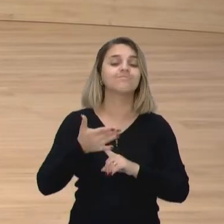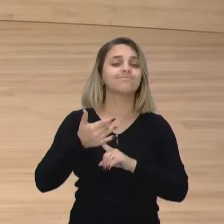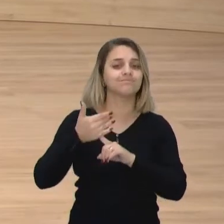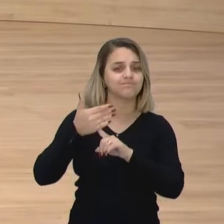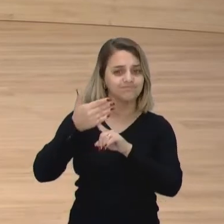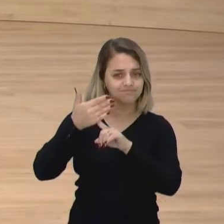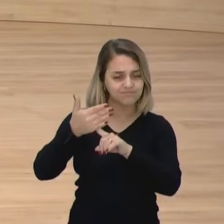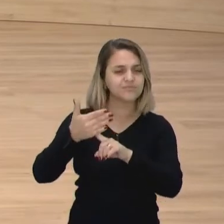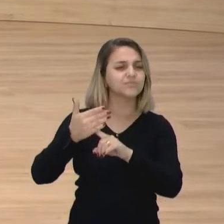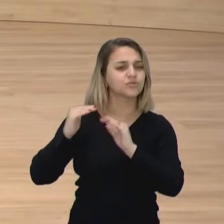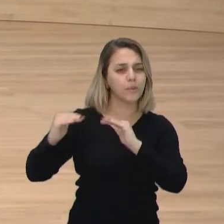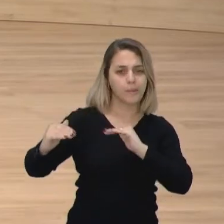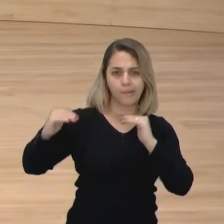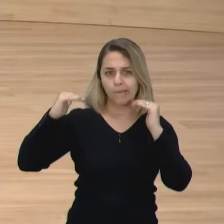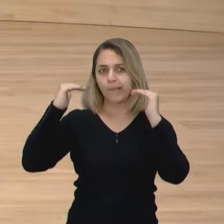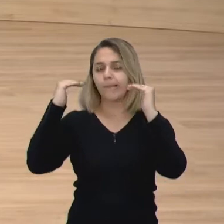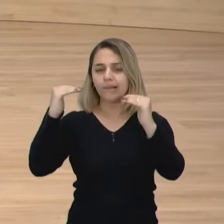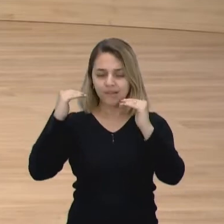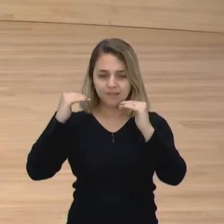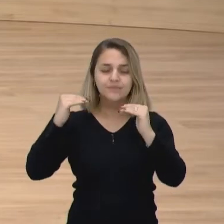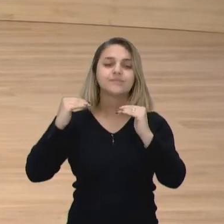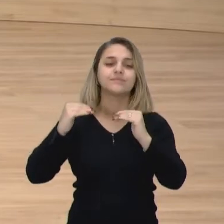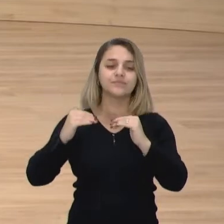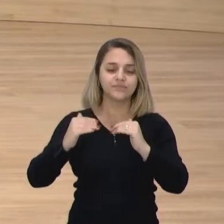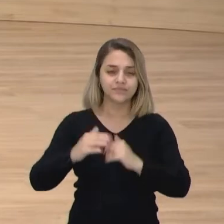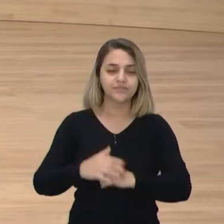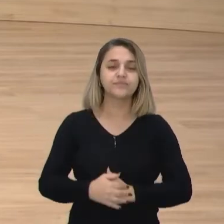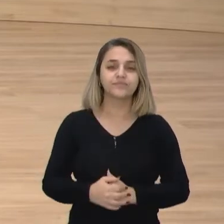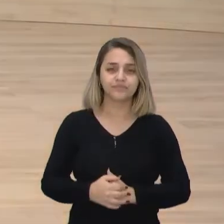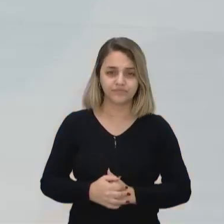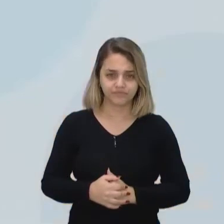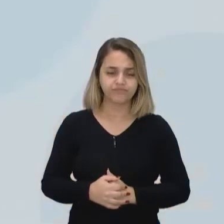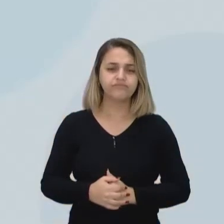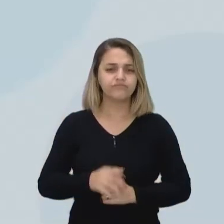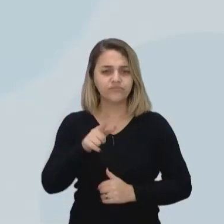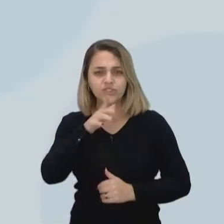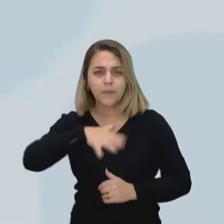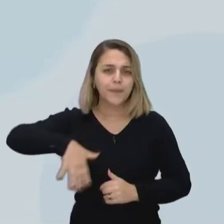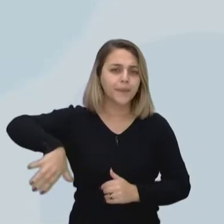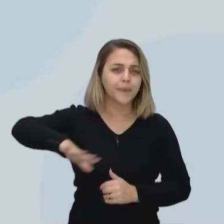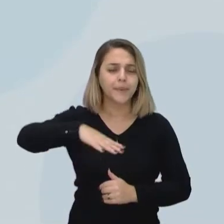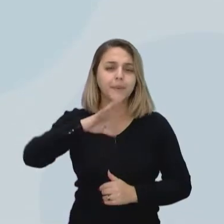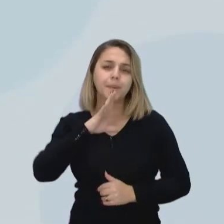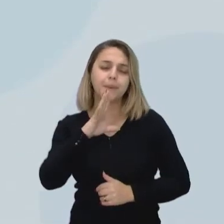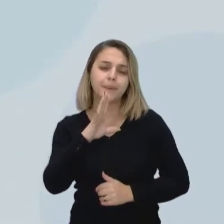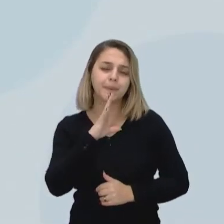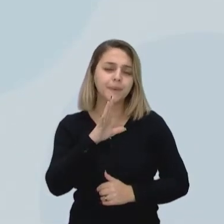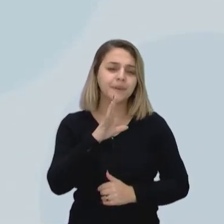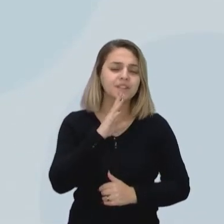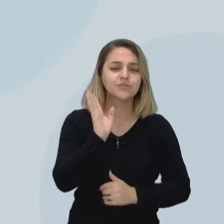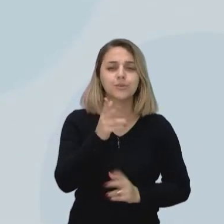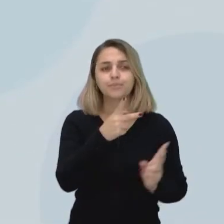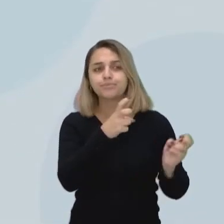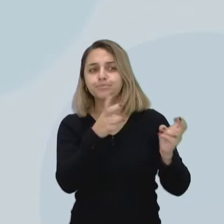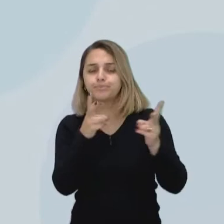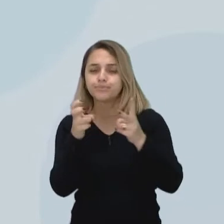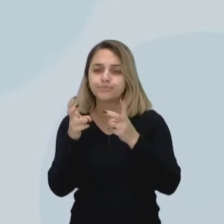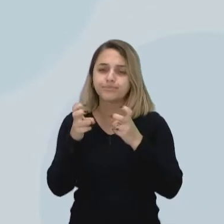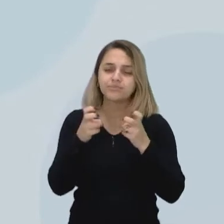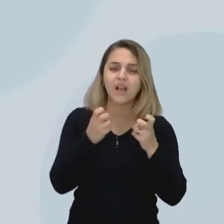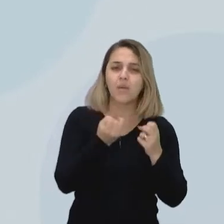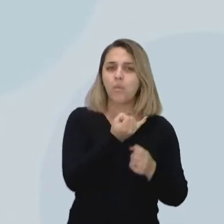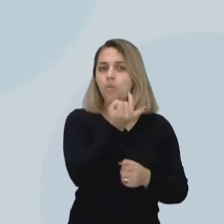ela já está bem, bem, assim, de certa forma popularizada. A gente já consegue observar muitas